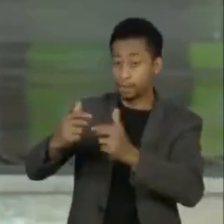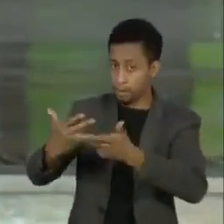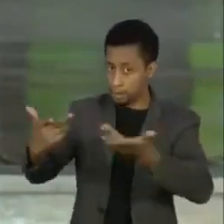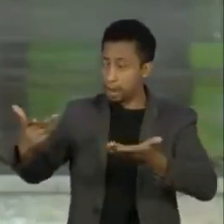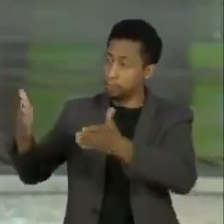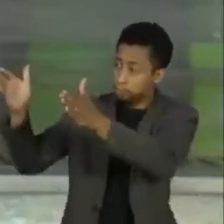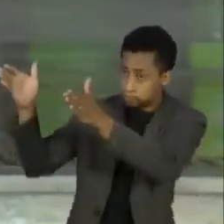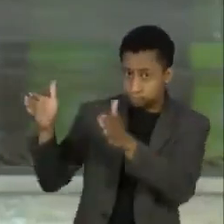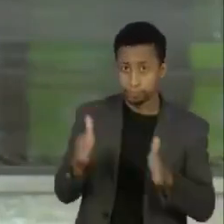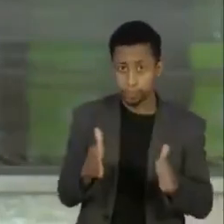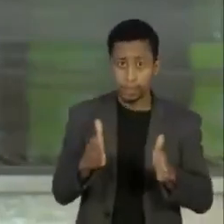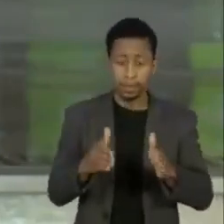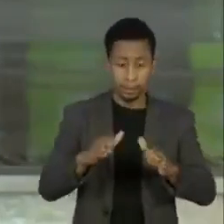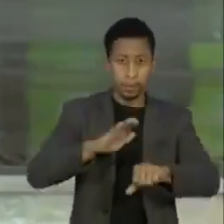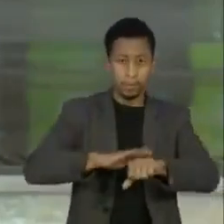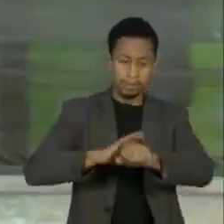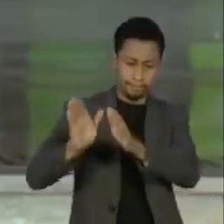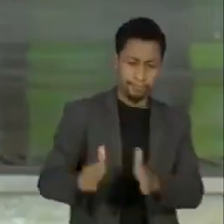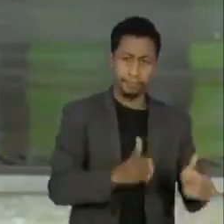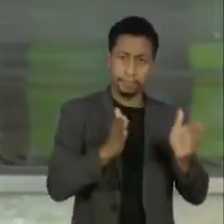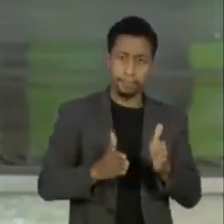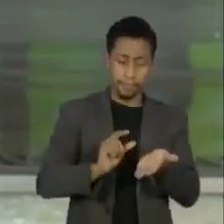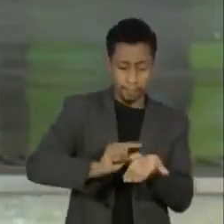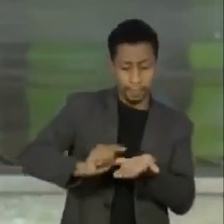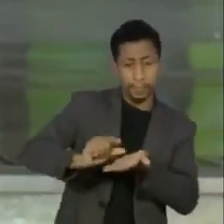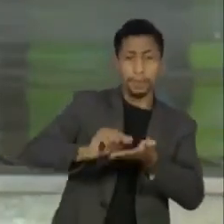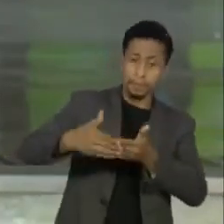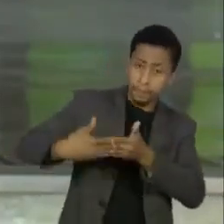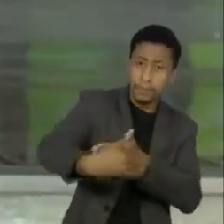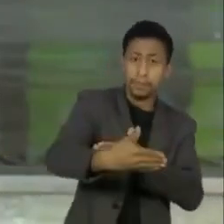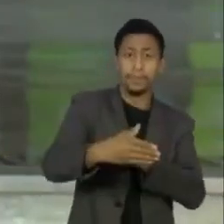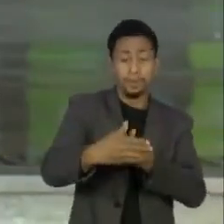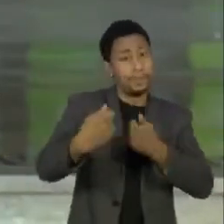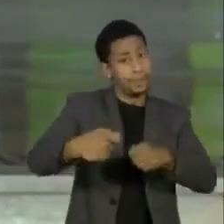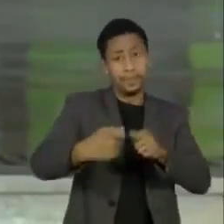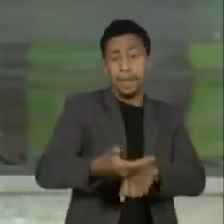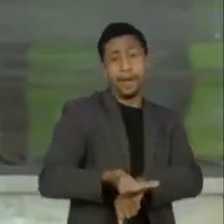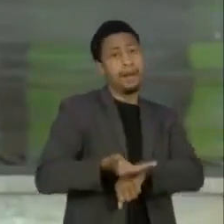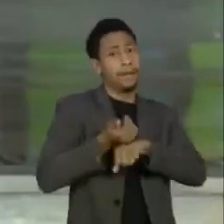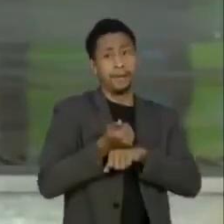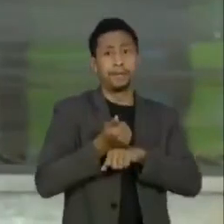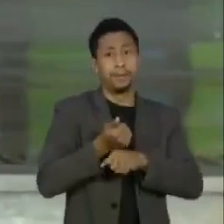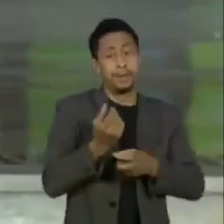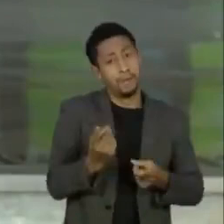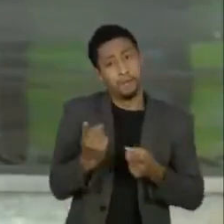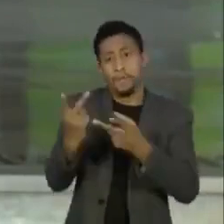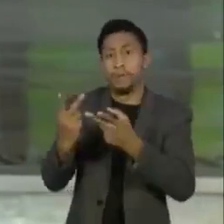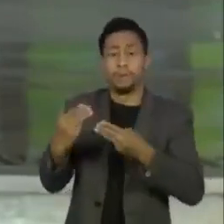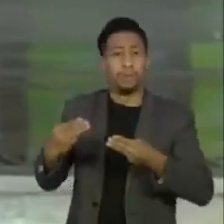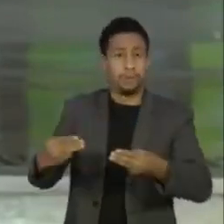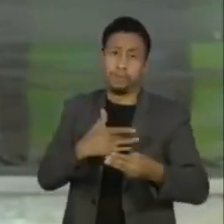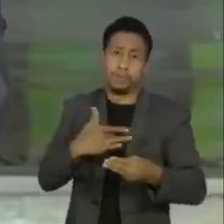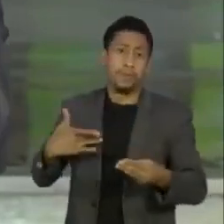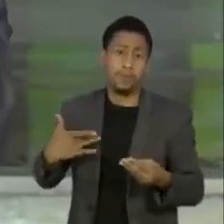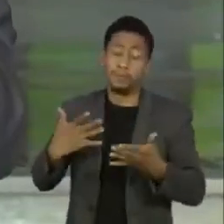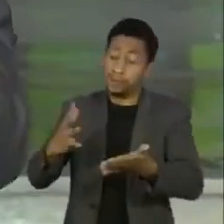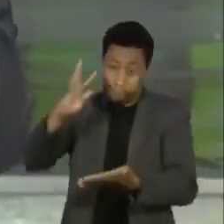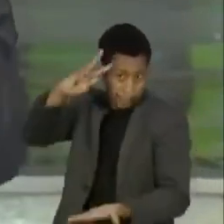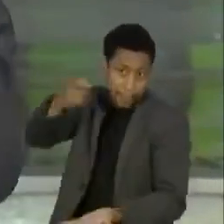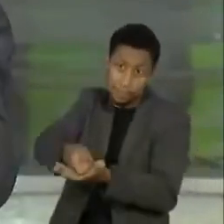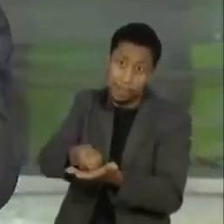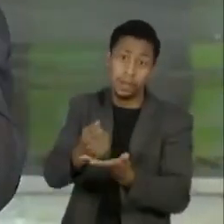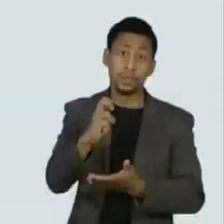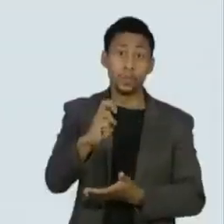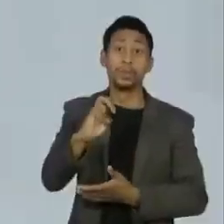cronograma com possibilidade até de adiantamento desse cronograma. Mas nós precisamos agora da definição das 54